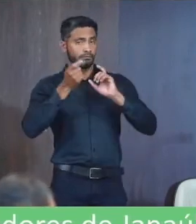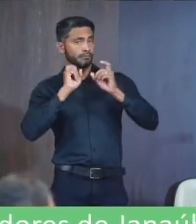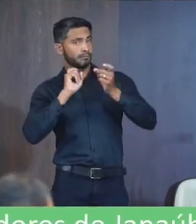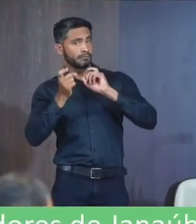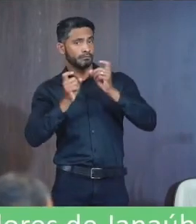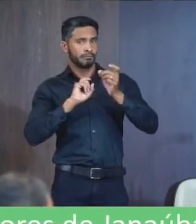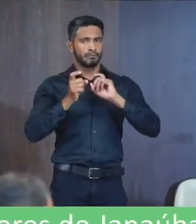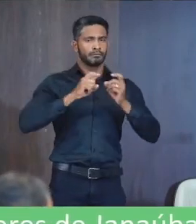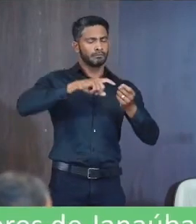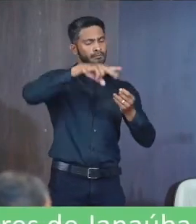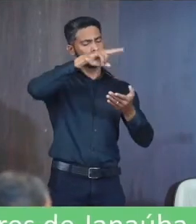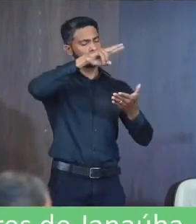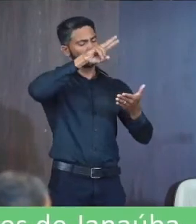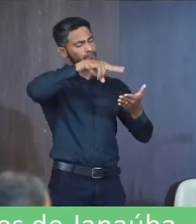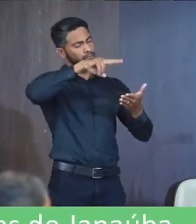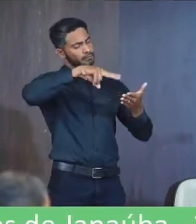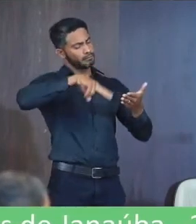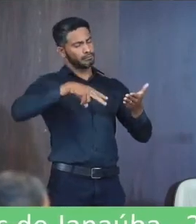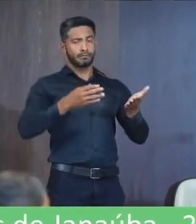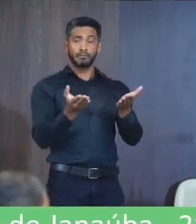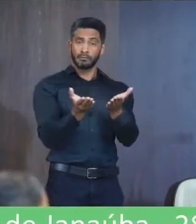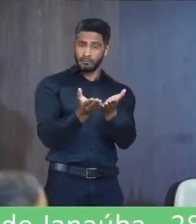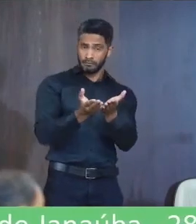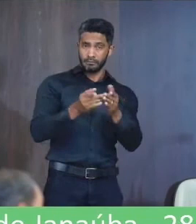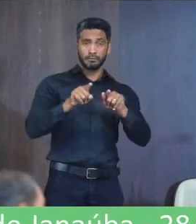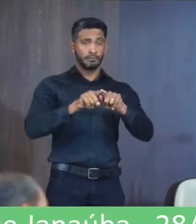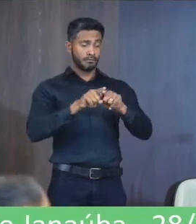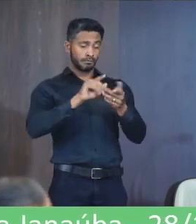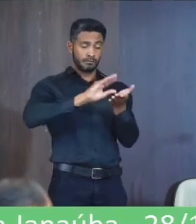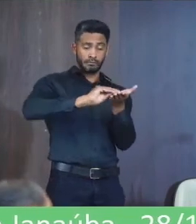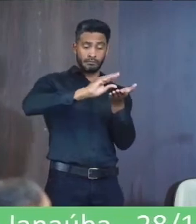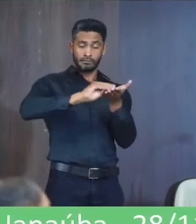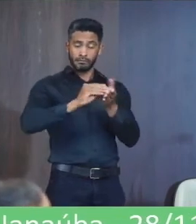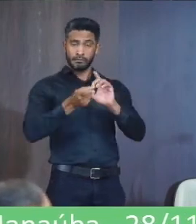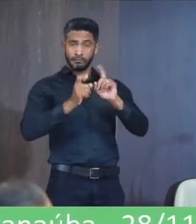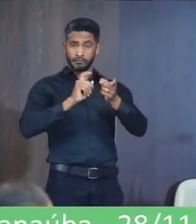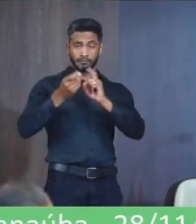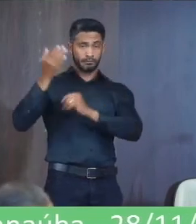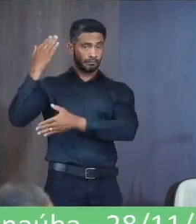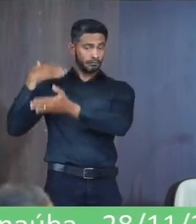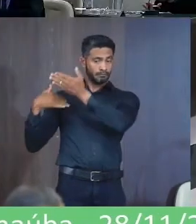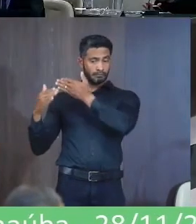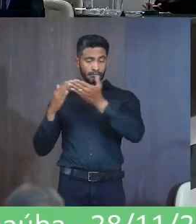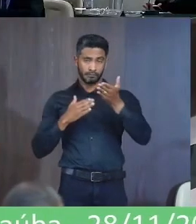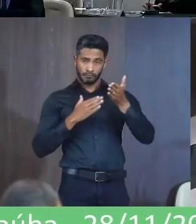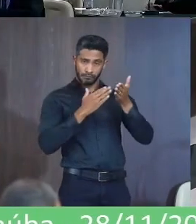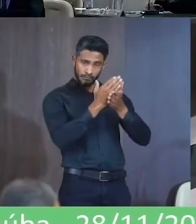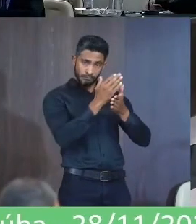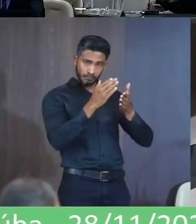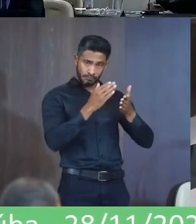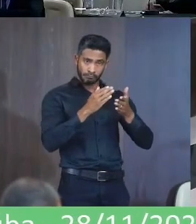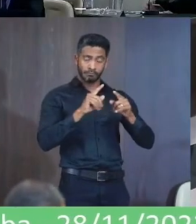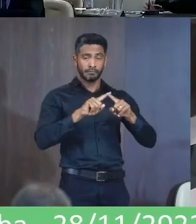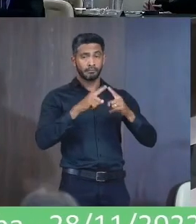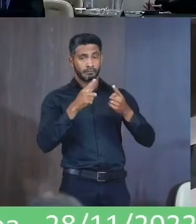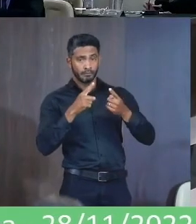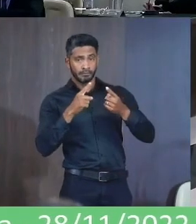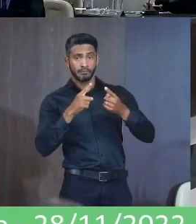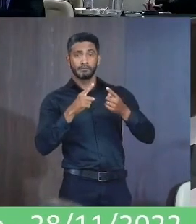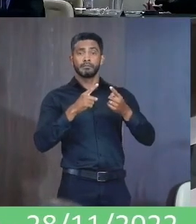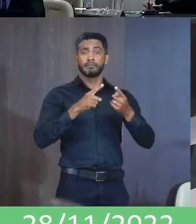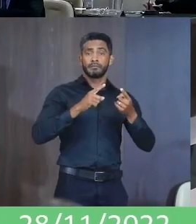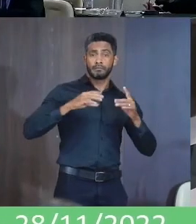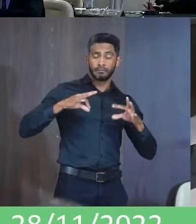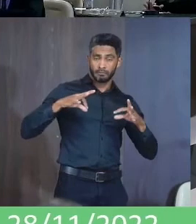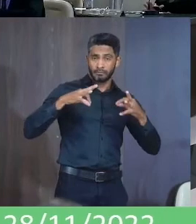reunião Foi feita a leitura bíblica e da ata da reunião anterior Que foi aprovada com ressalva da vereadora Carmelina